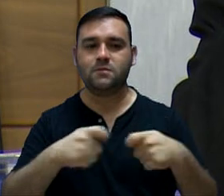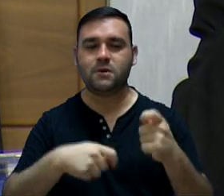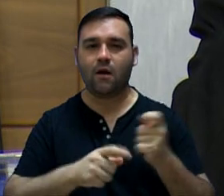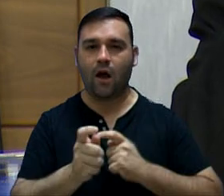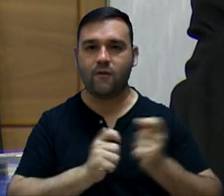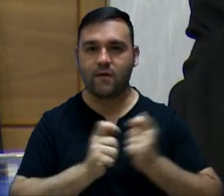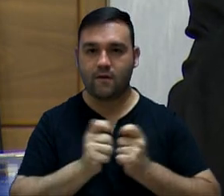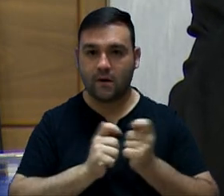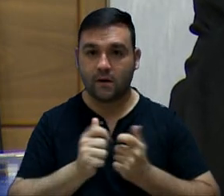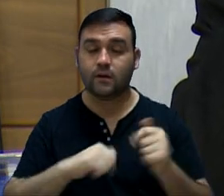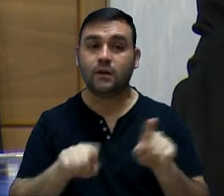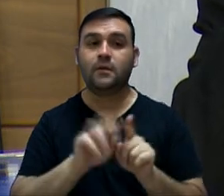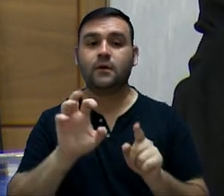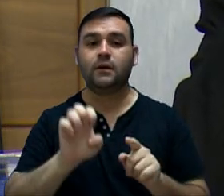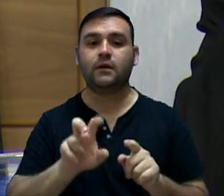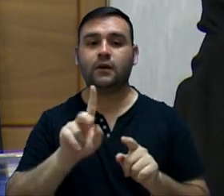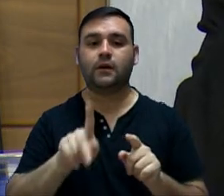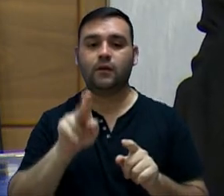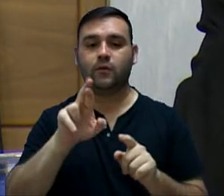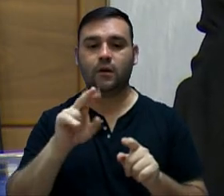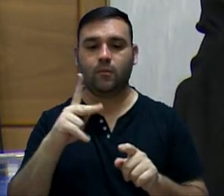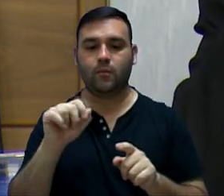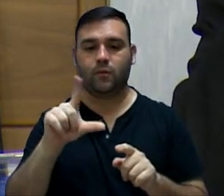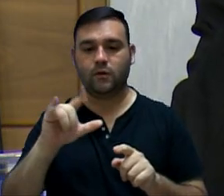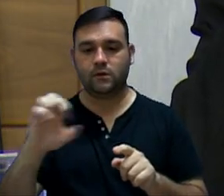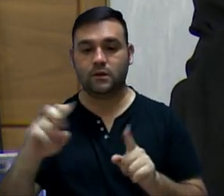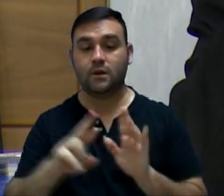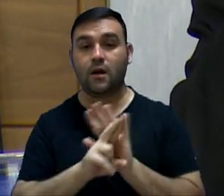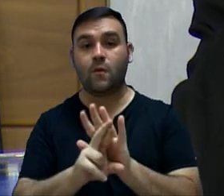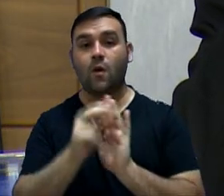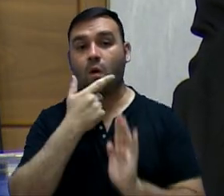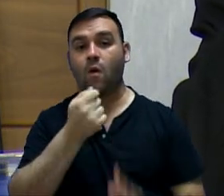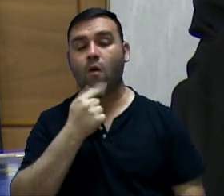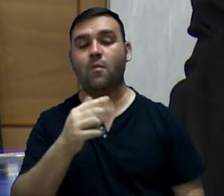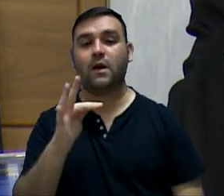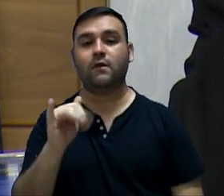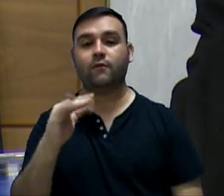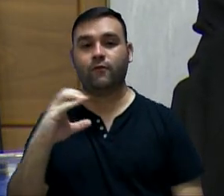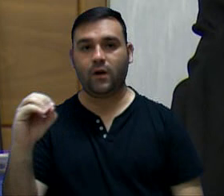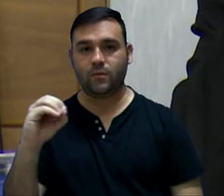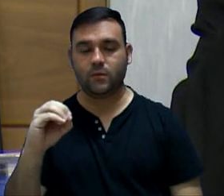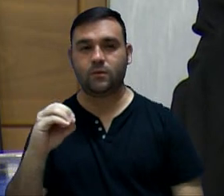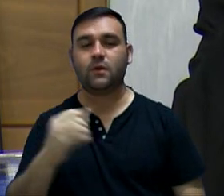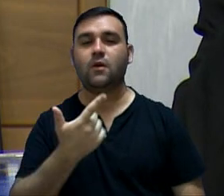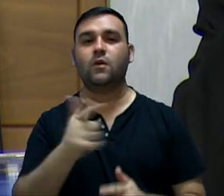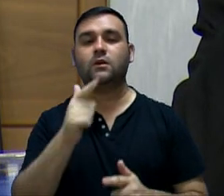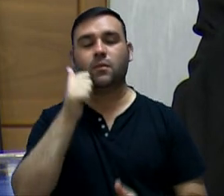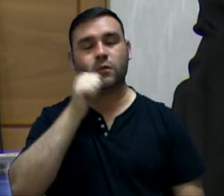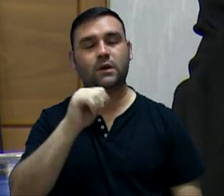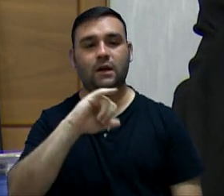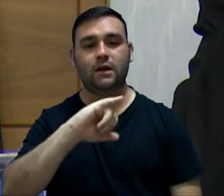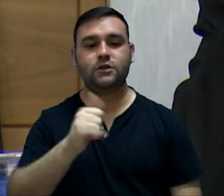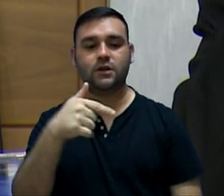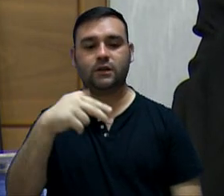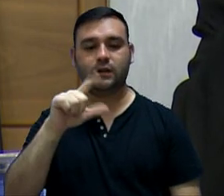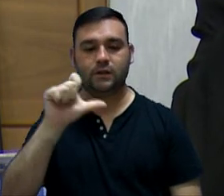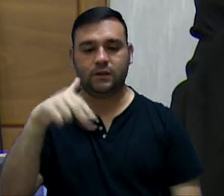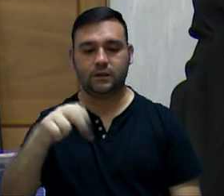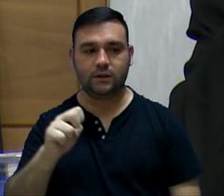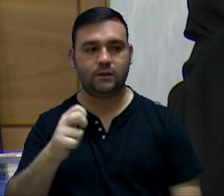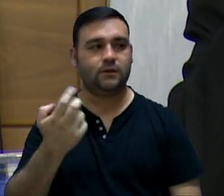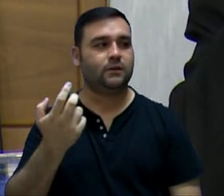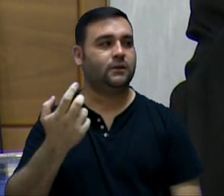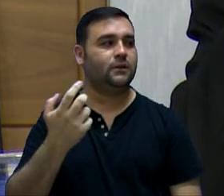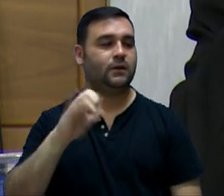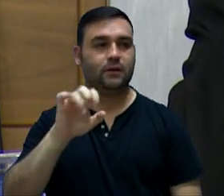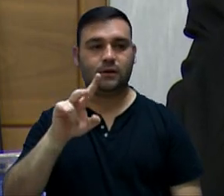Financeira, Welker Polis, representando o vereador Fábio Simoa, Jaqueline Ferraz e Evelyn Valini, o secretário